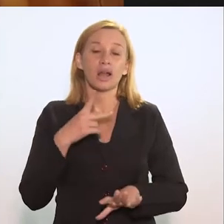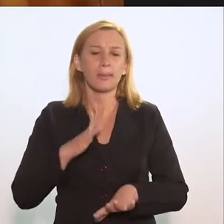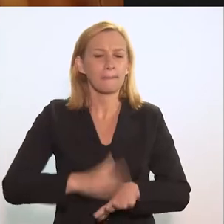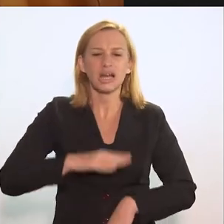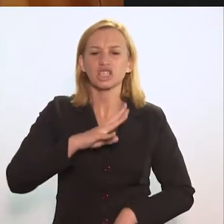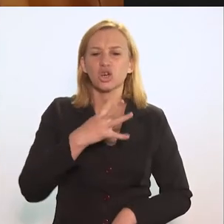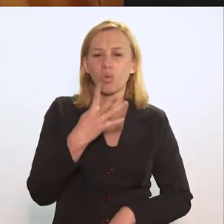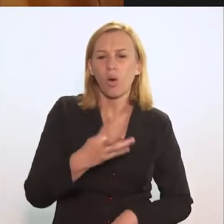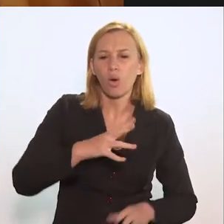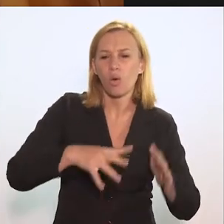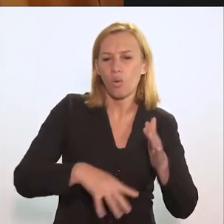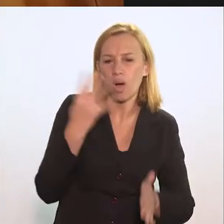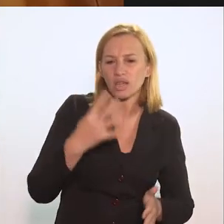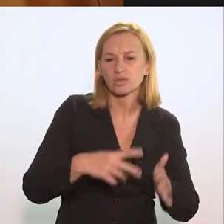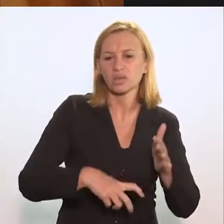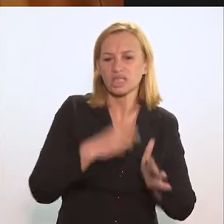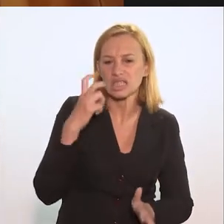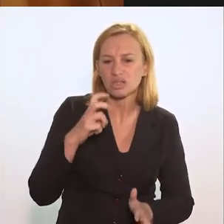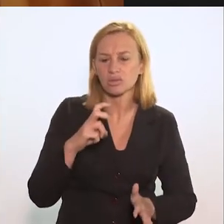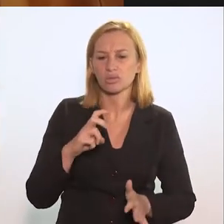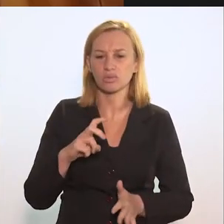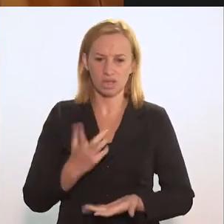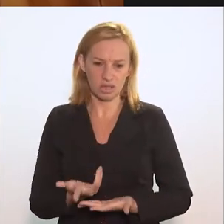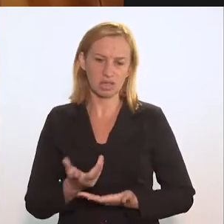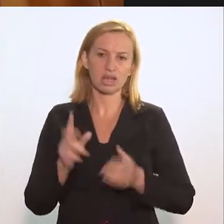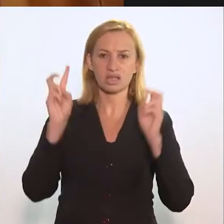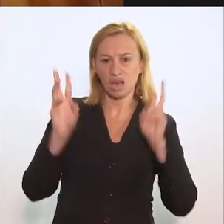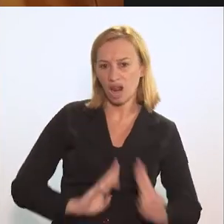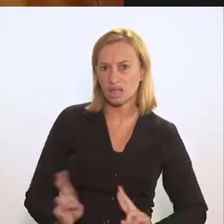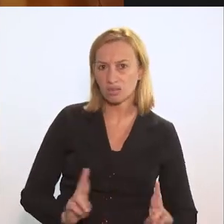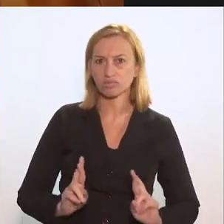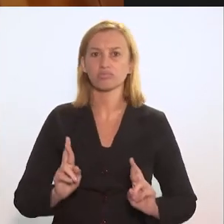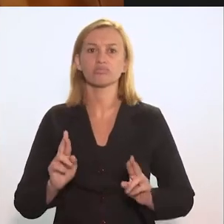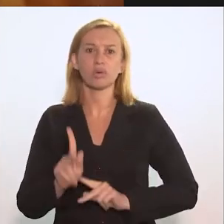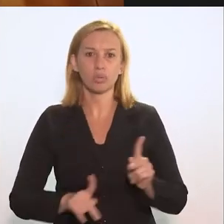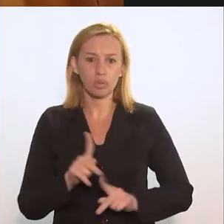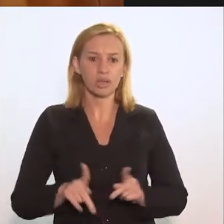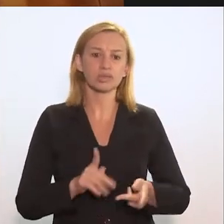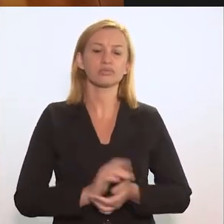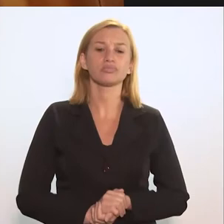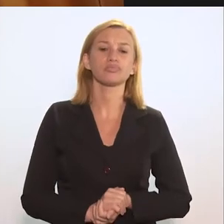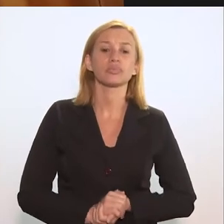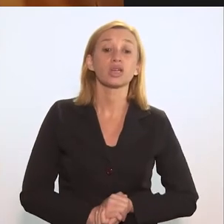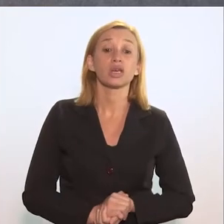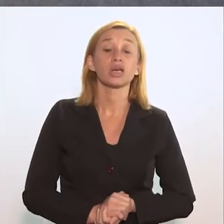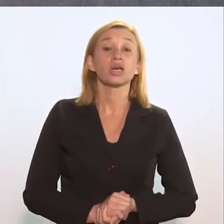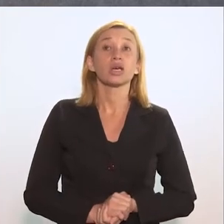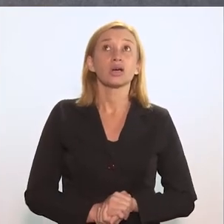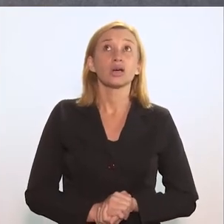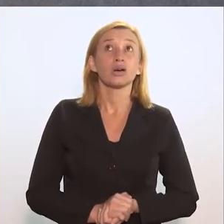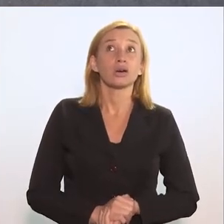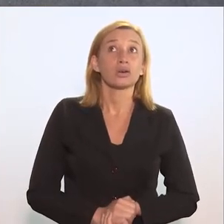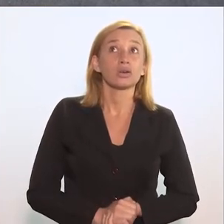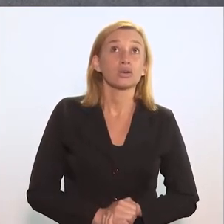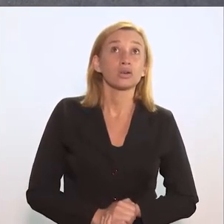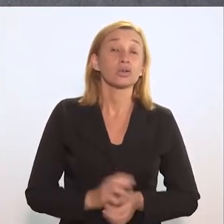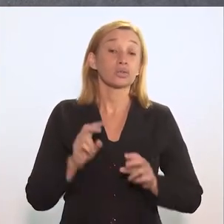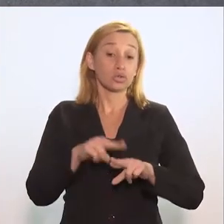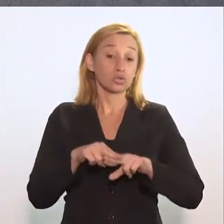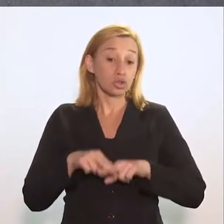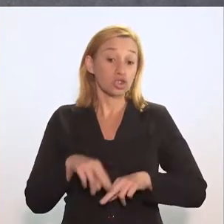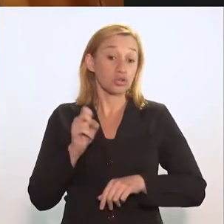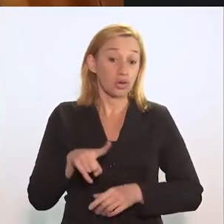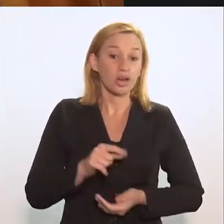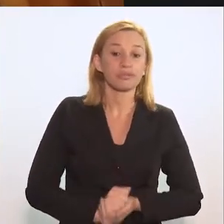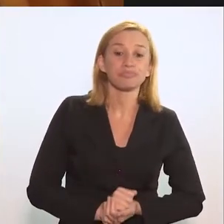E aí você pode, mais do que 4 ou 5 vezes, levar essa incidência em relação à população prisional. E